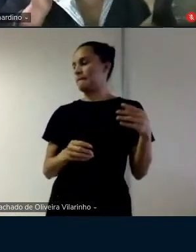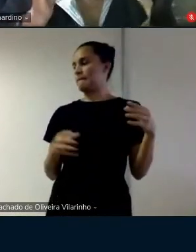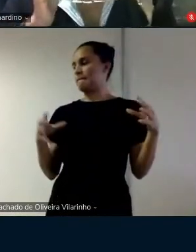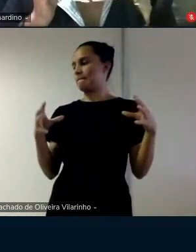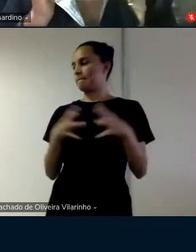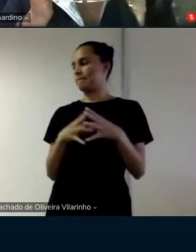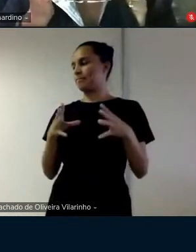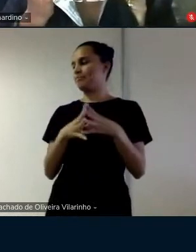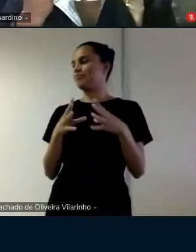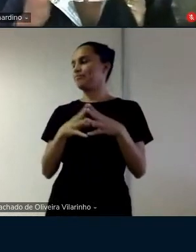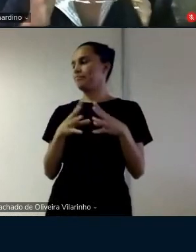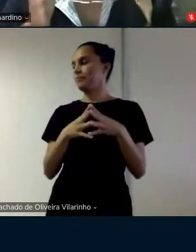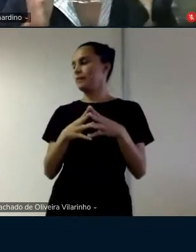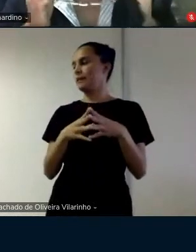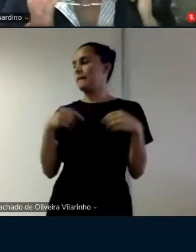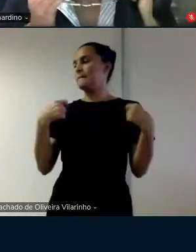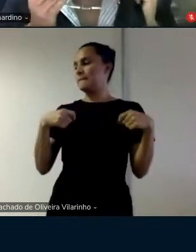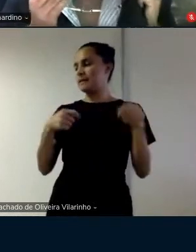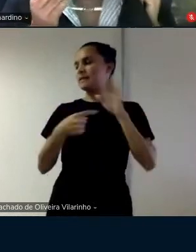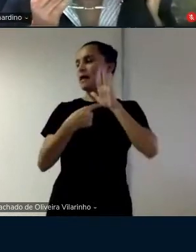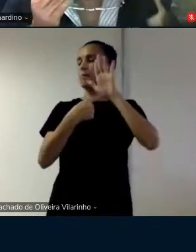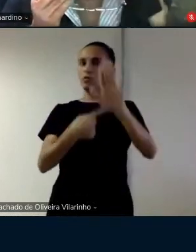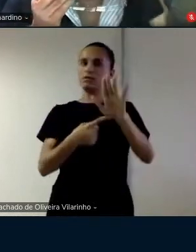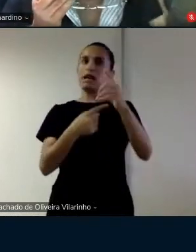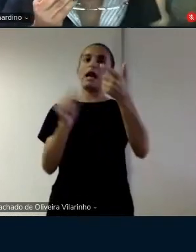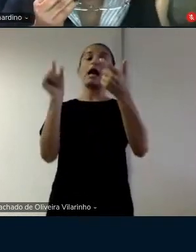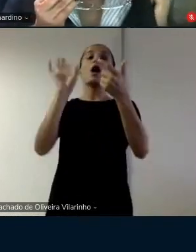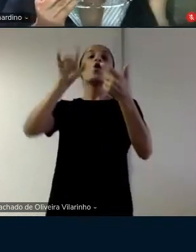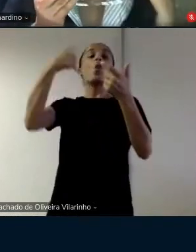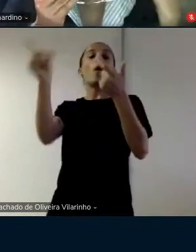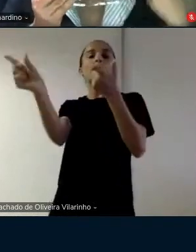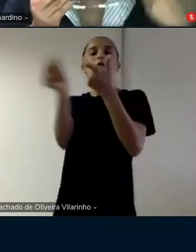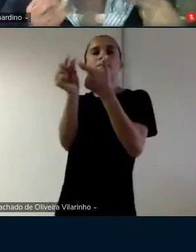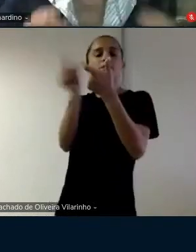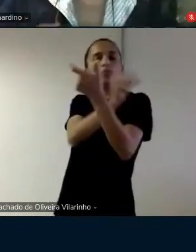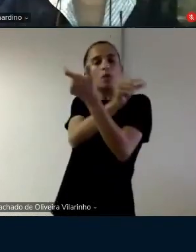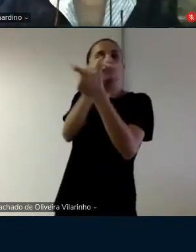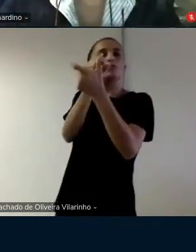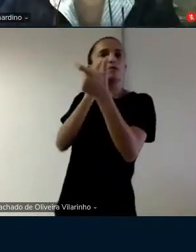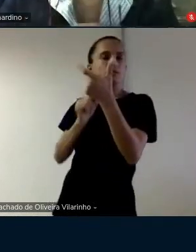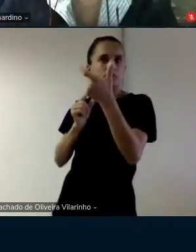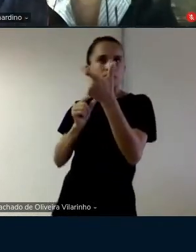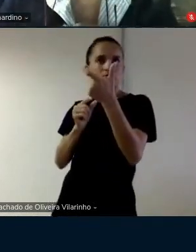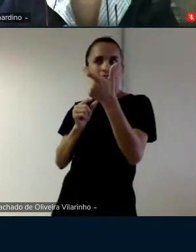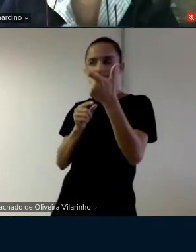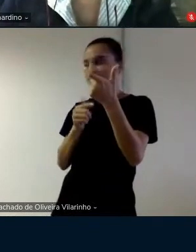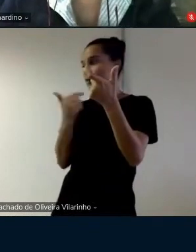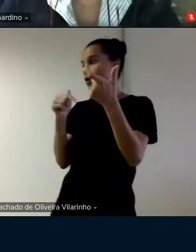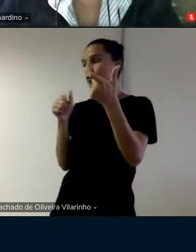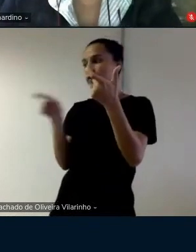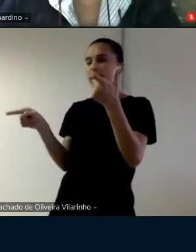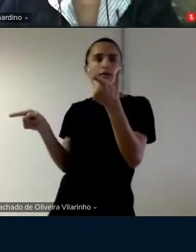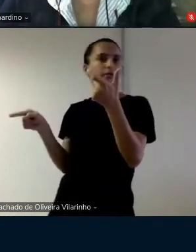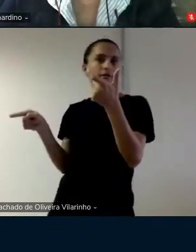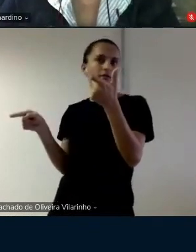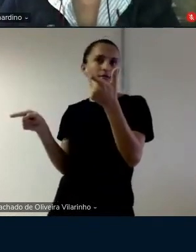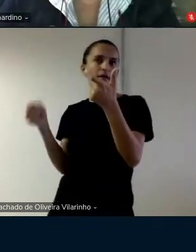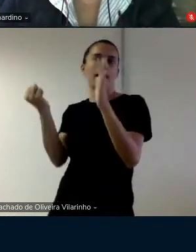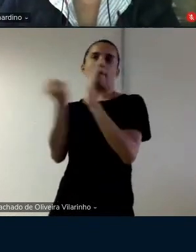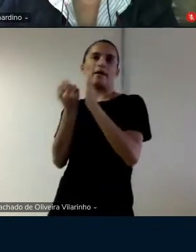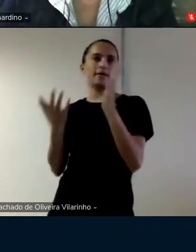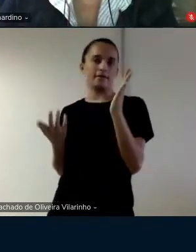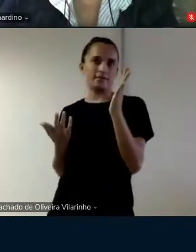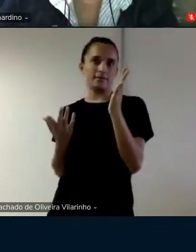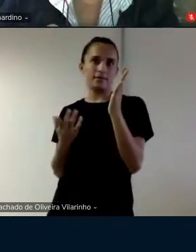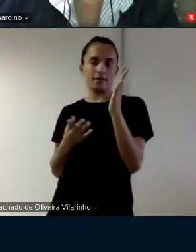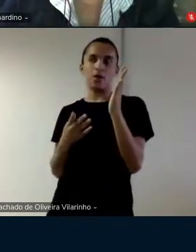tem o identifica o prefixo e o sufixo das palavras o que eu achei foi que não tem o gabarito né no slide você